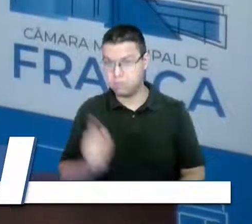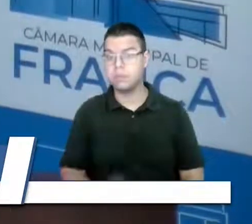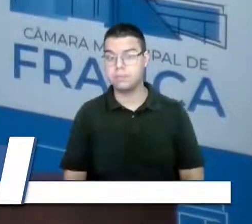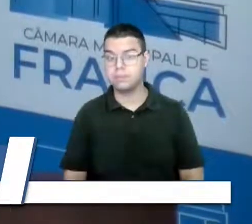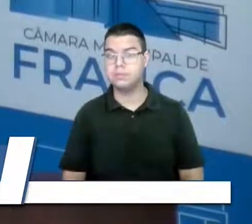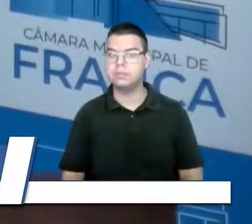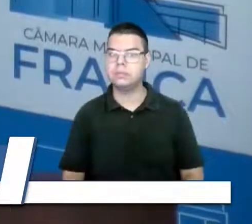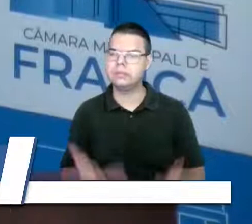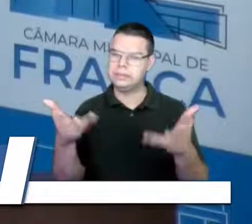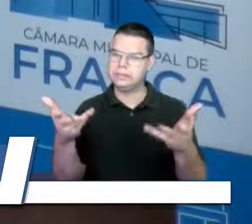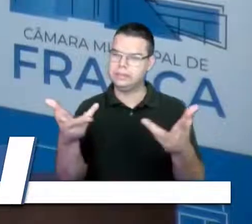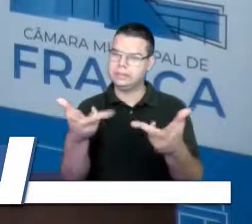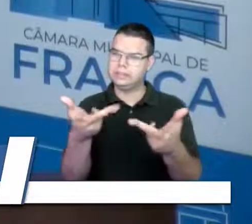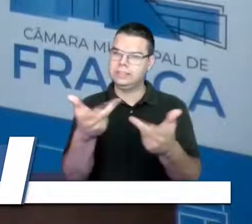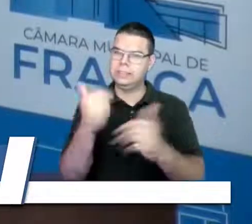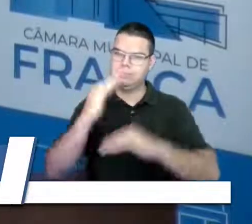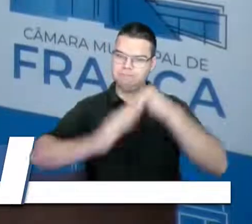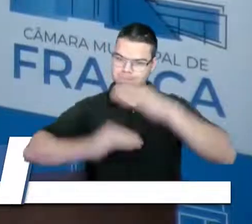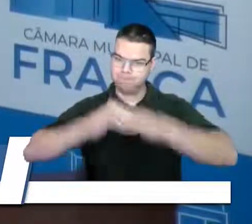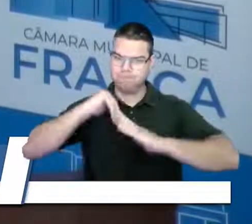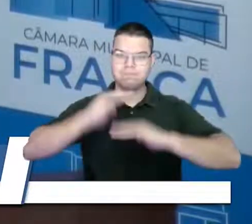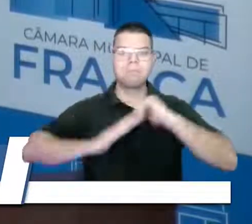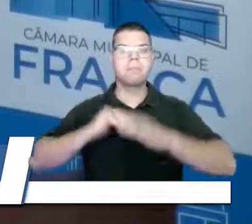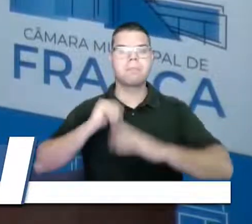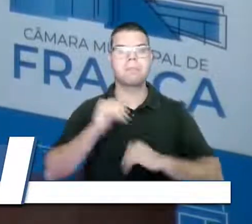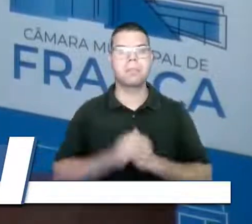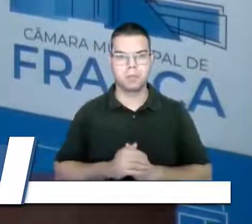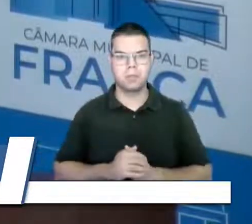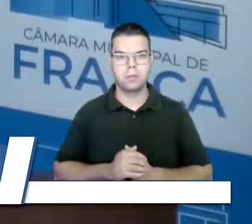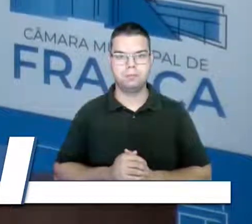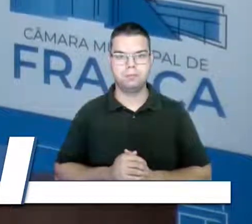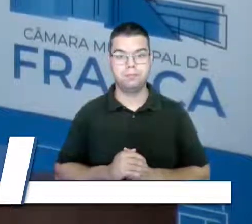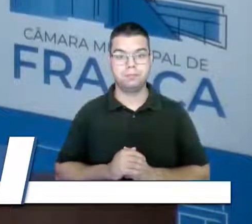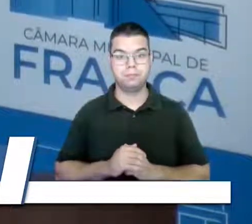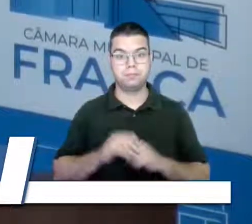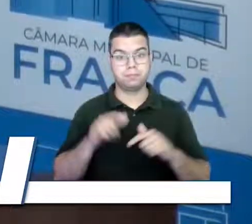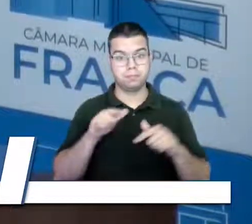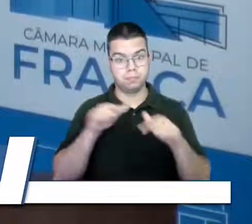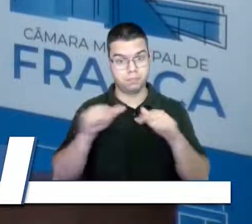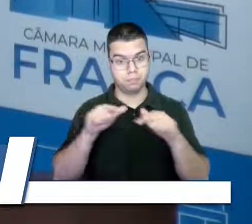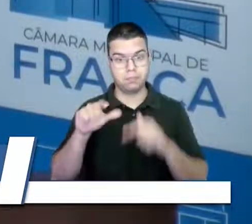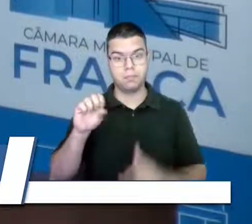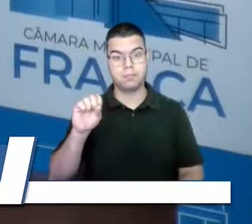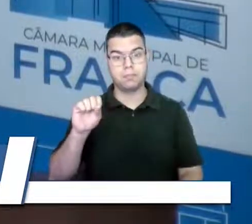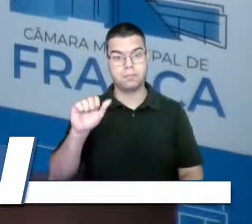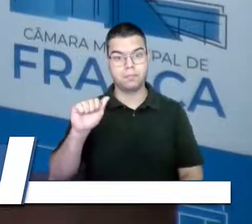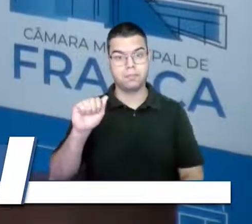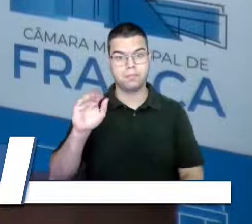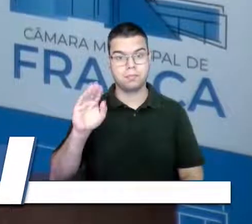maestria. Trabalhar na Sabesp, para a gente,